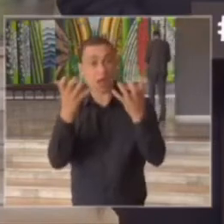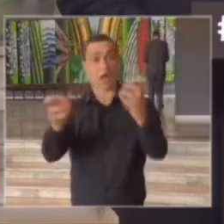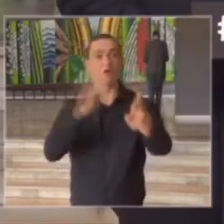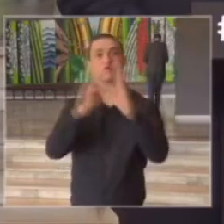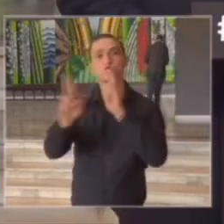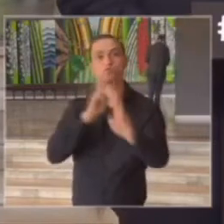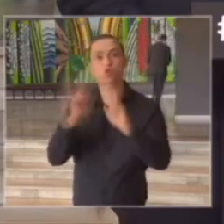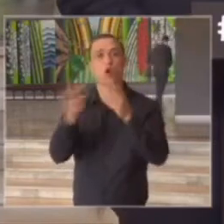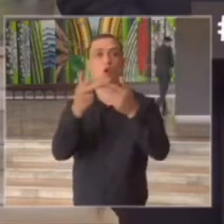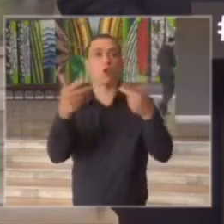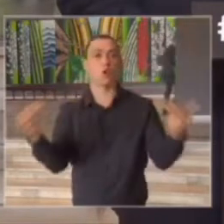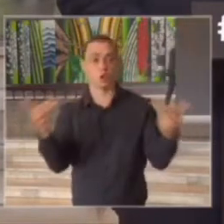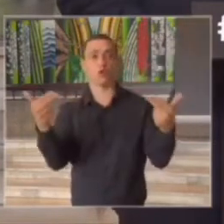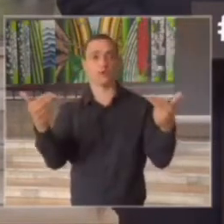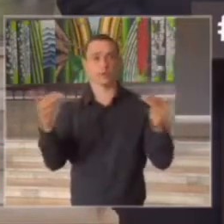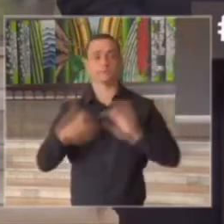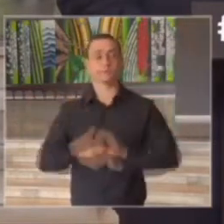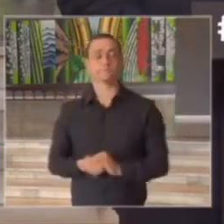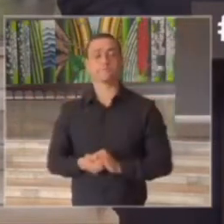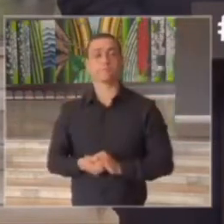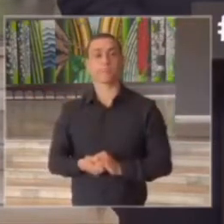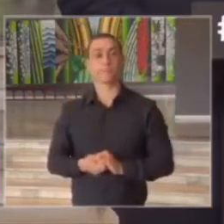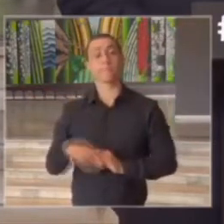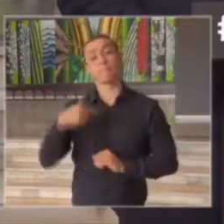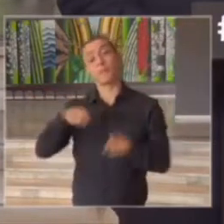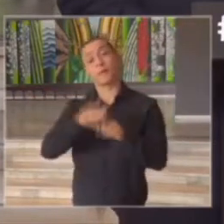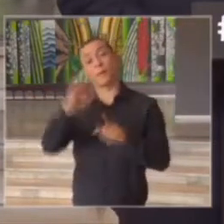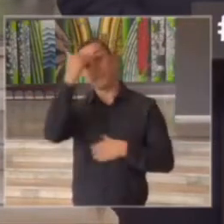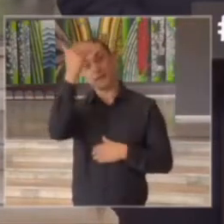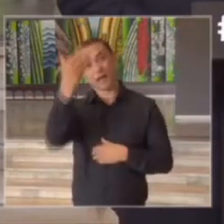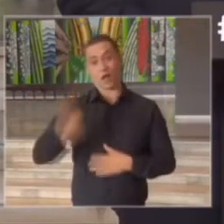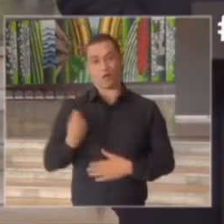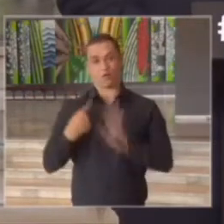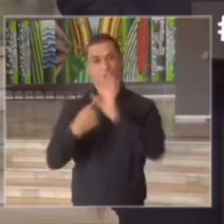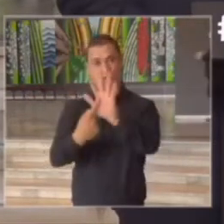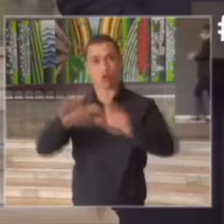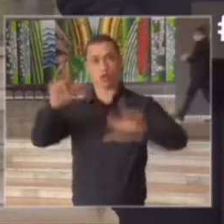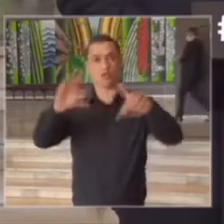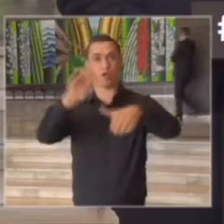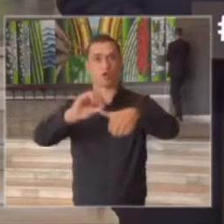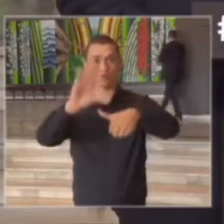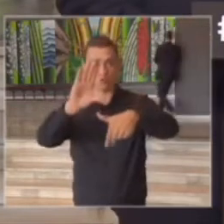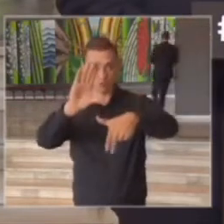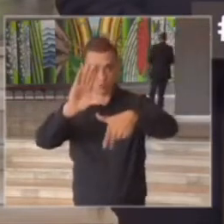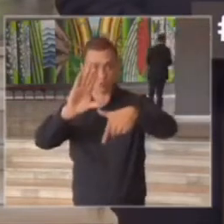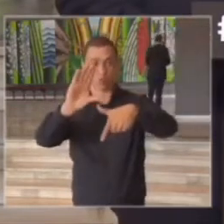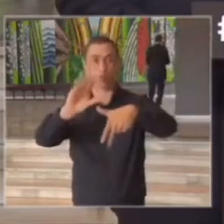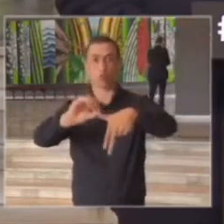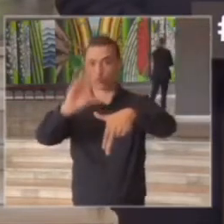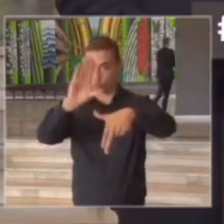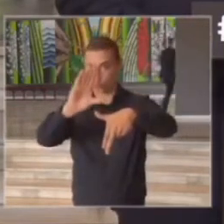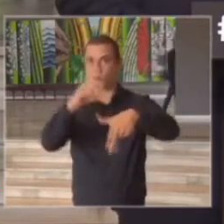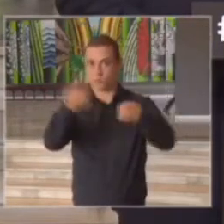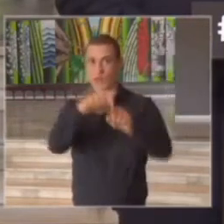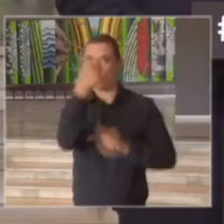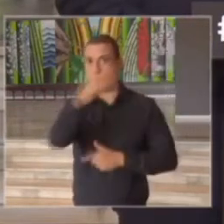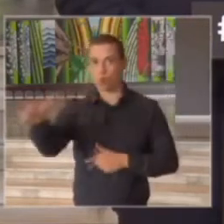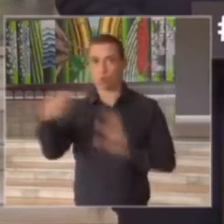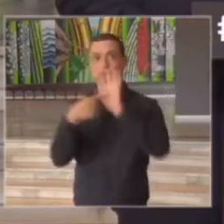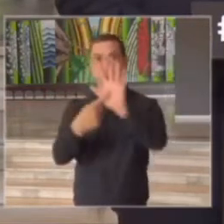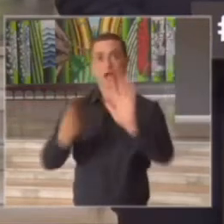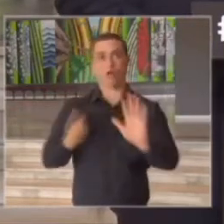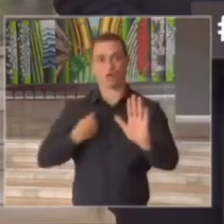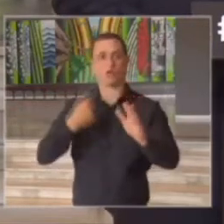das demais emissoras de televisão de rádio além dos veículos de mídia impressa e os veículos digitais